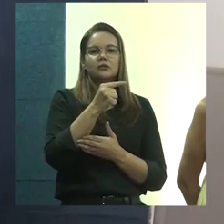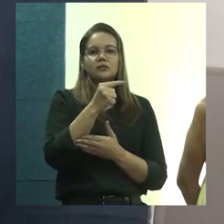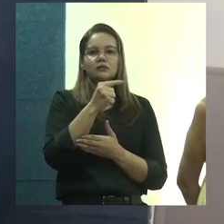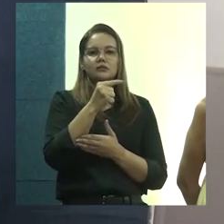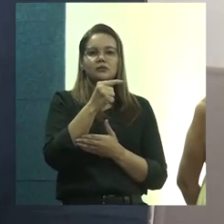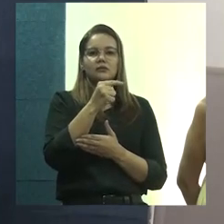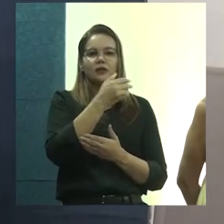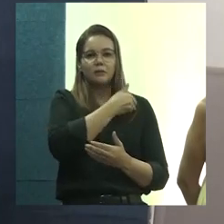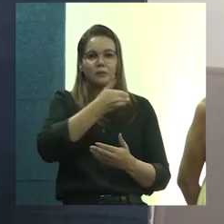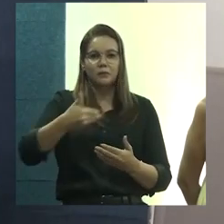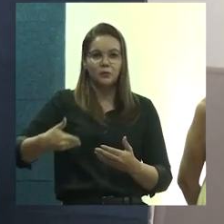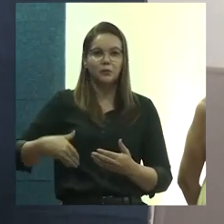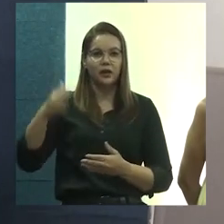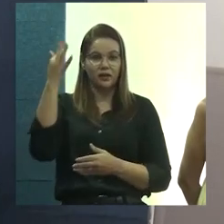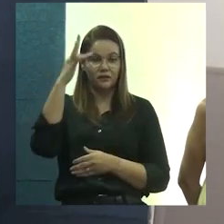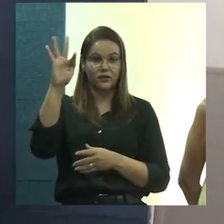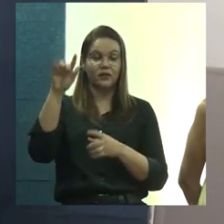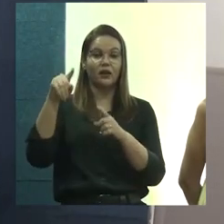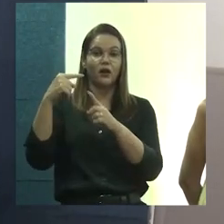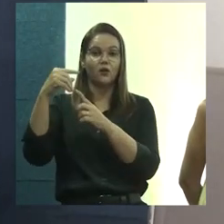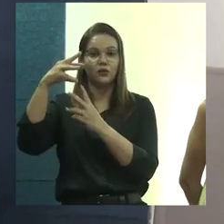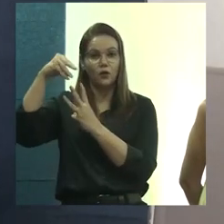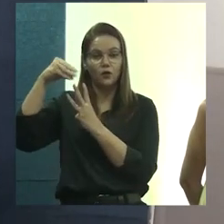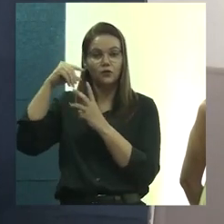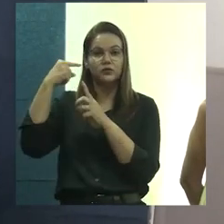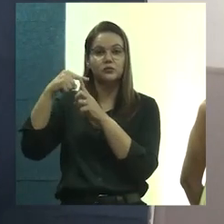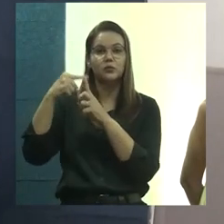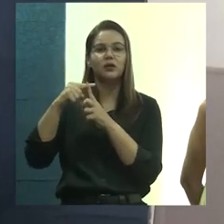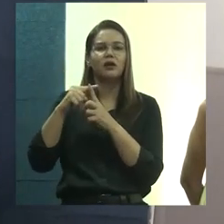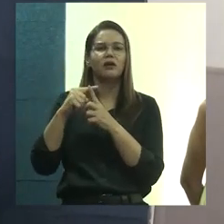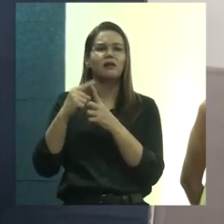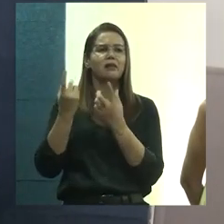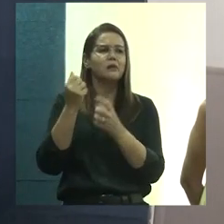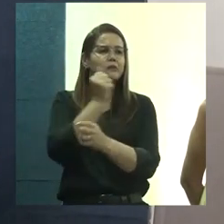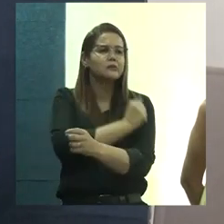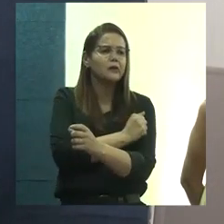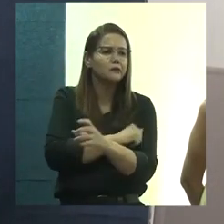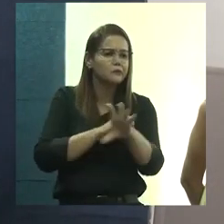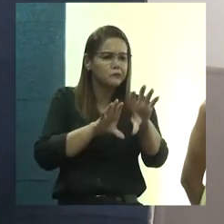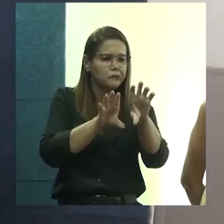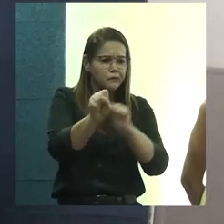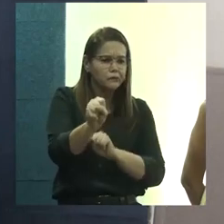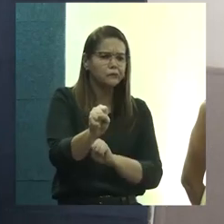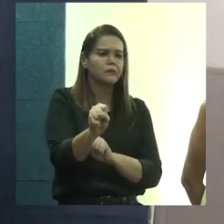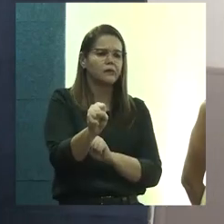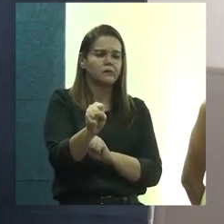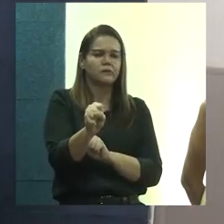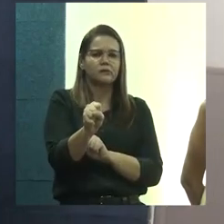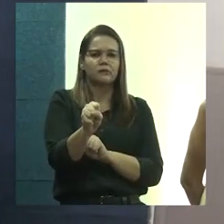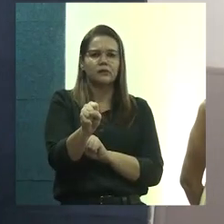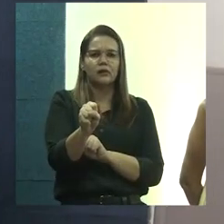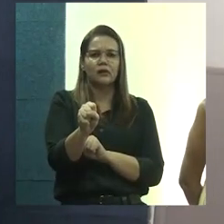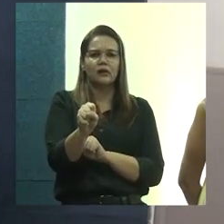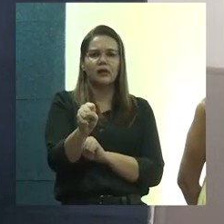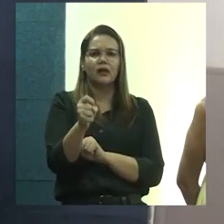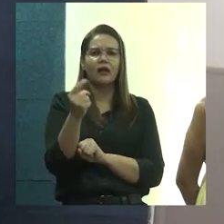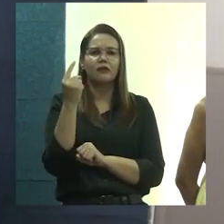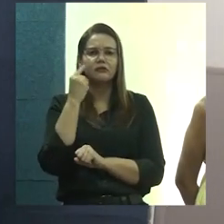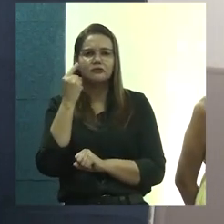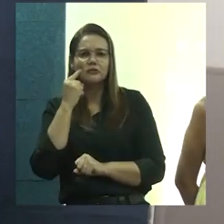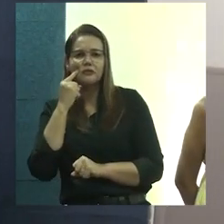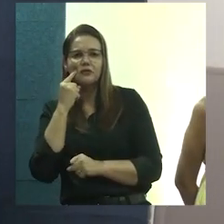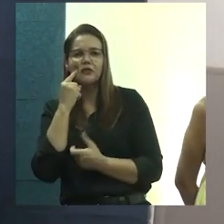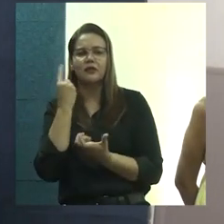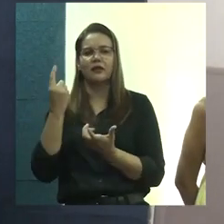perspectiva do aluno. Depois que a maior parte dos alunos se formavam, a gente via, tanto no